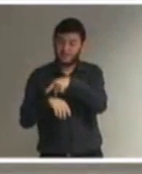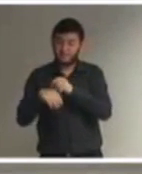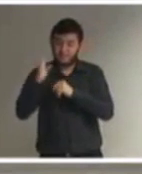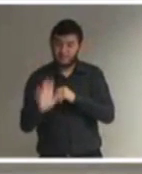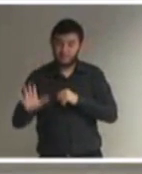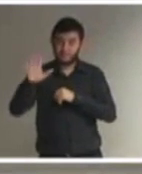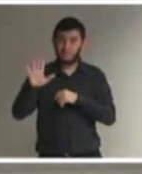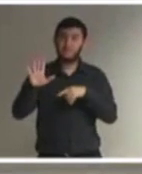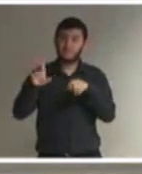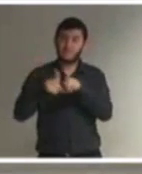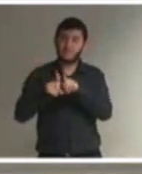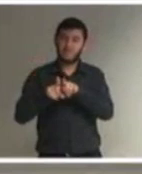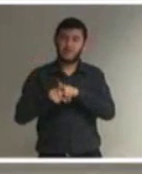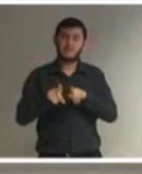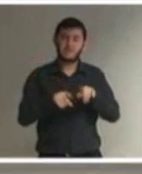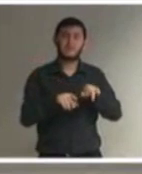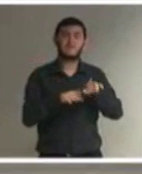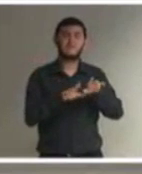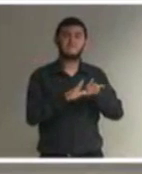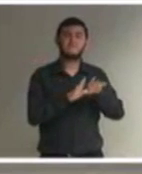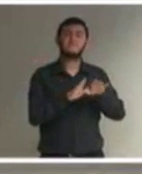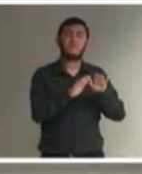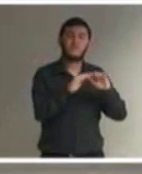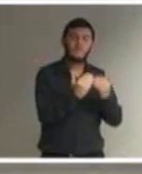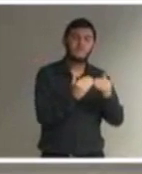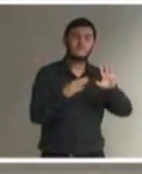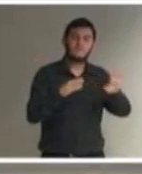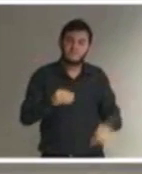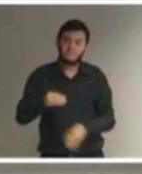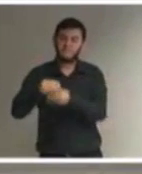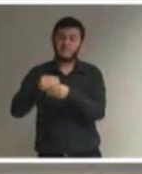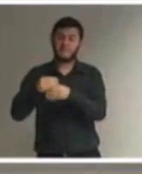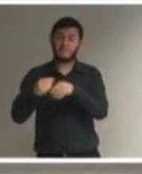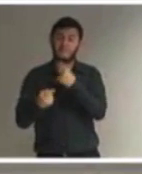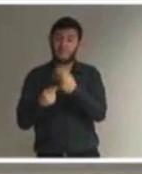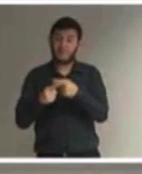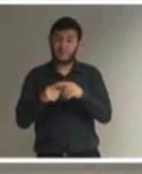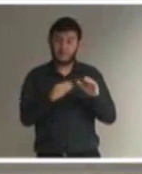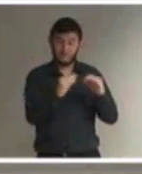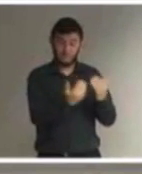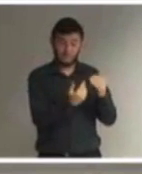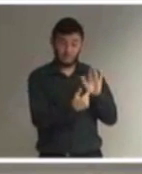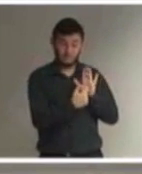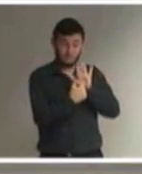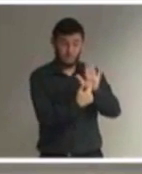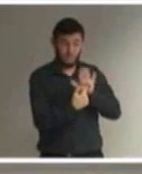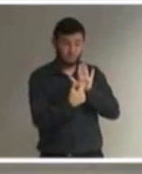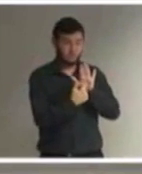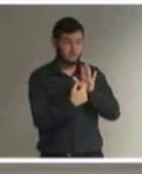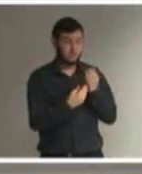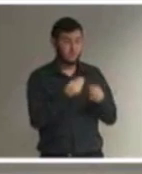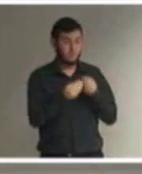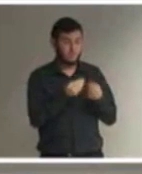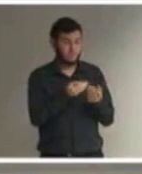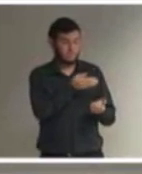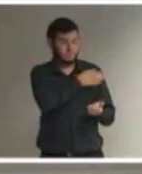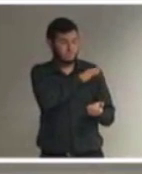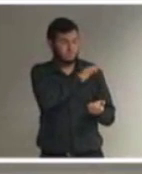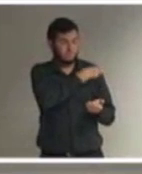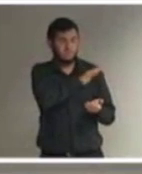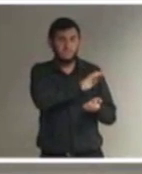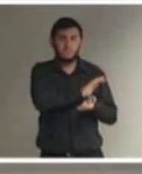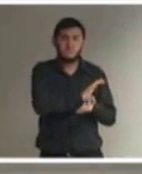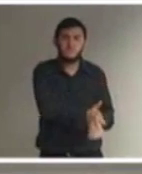importante porque ela definiu o que era discriminação, que é, até que ponto a